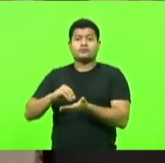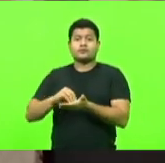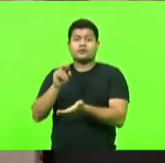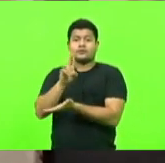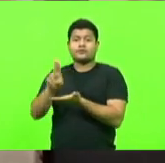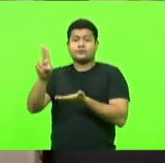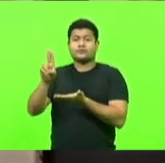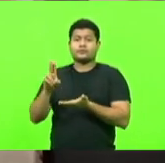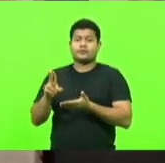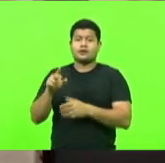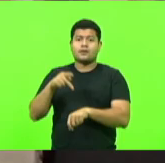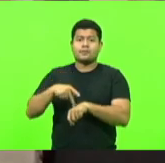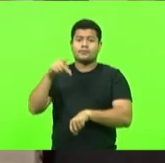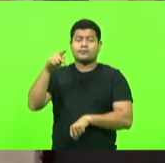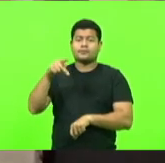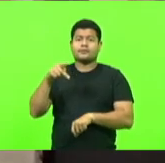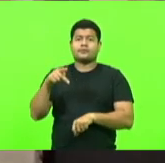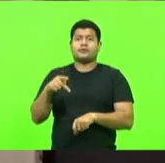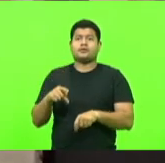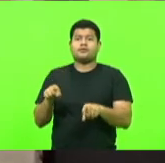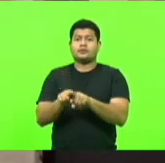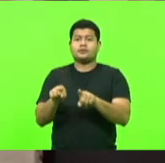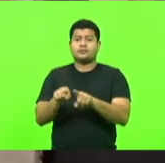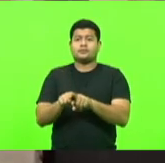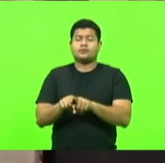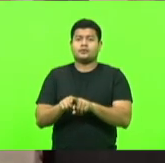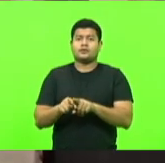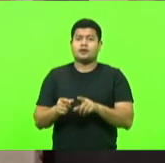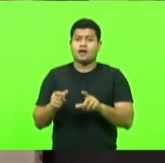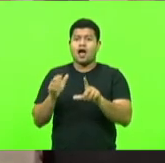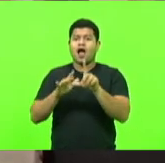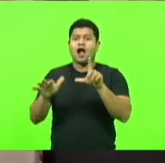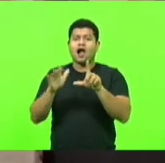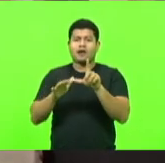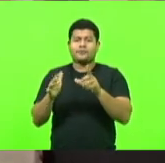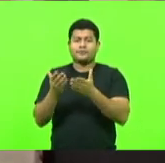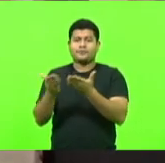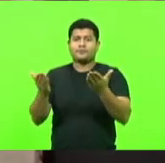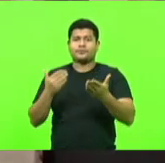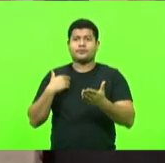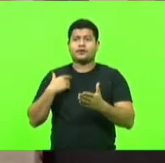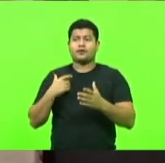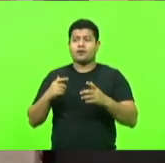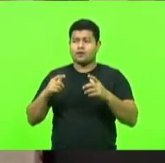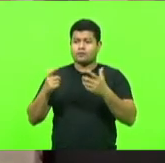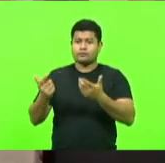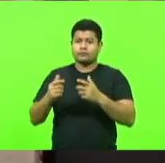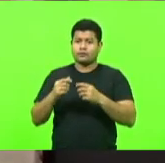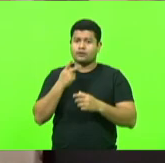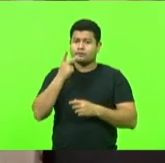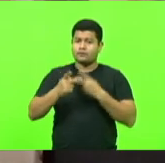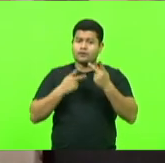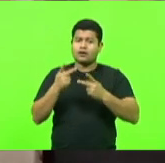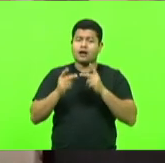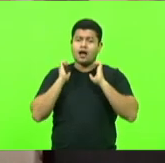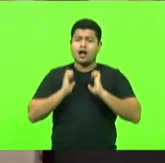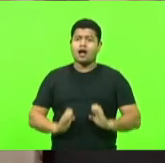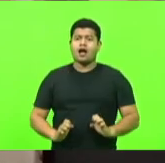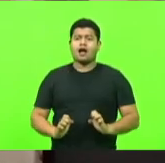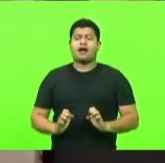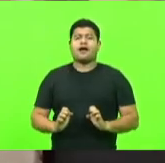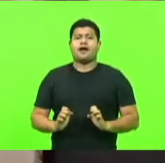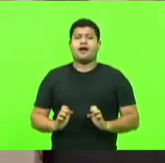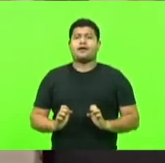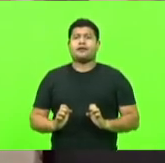de pedagogia e de licenciatura, uma cadeira que fale sobre ética, sobre os limites da profissão, sobre o que é